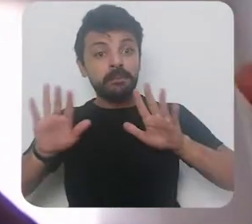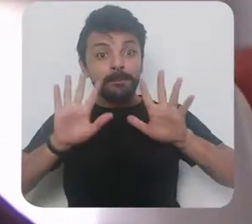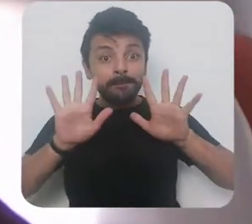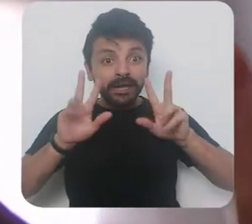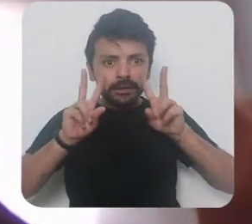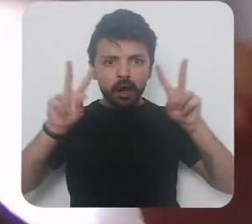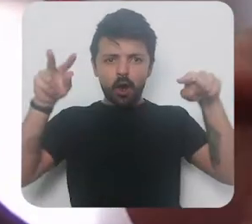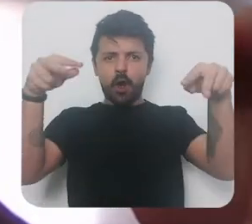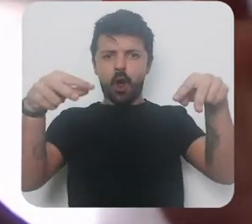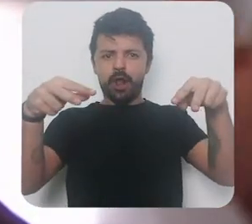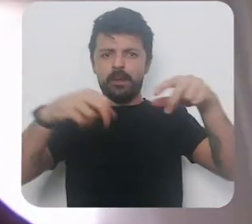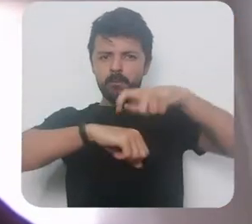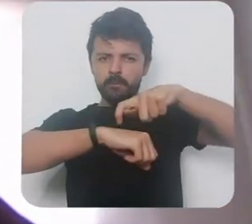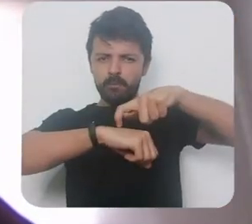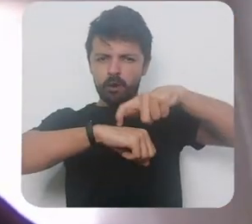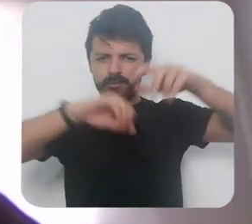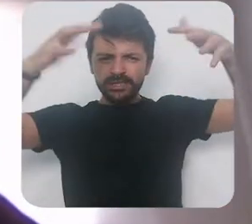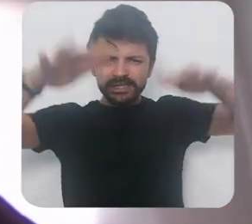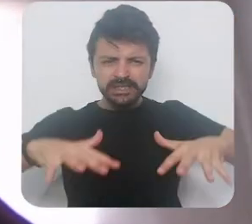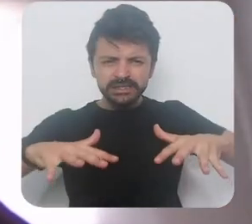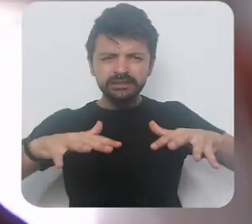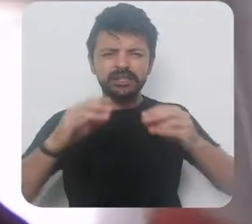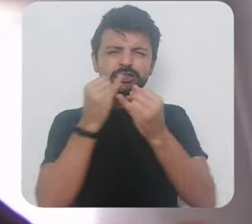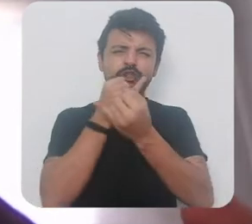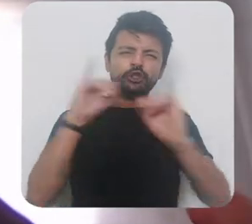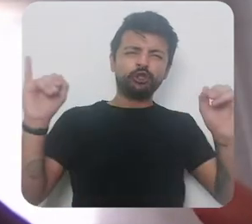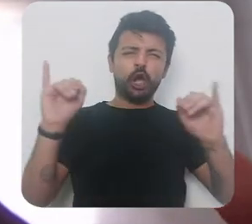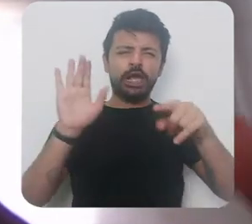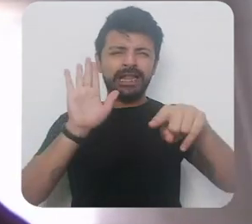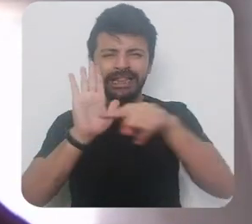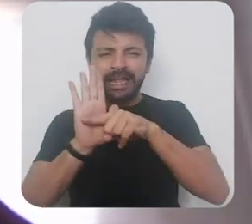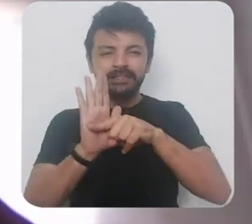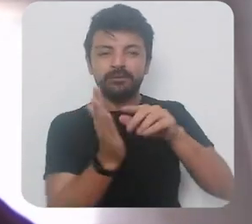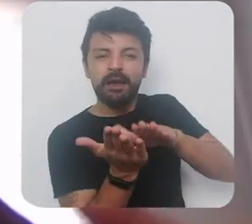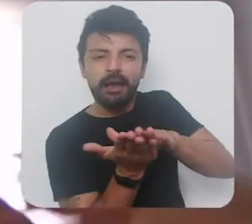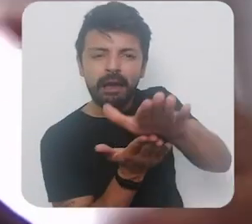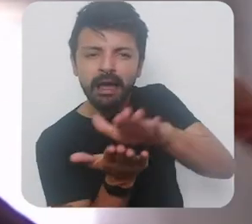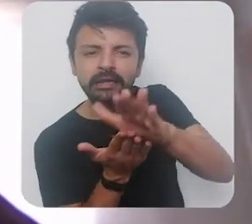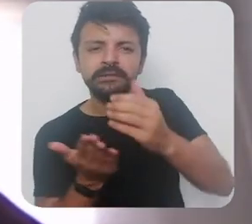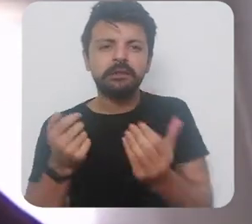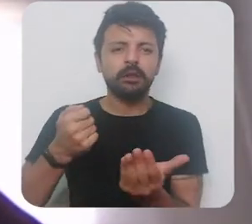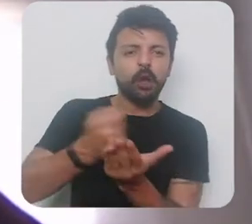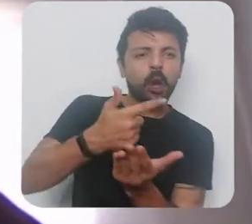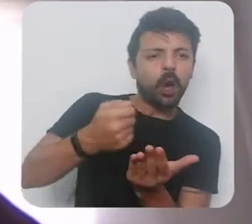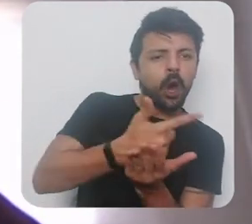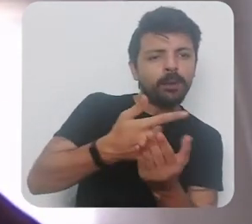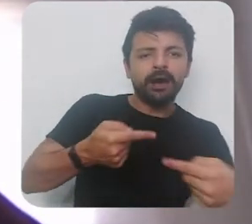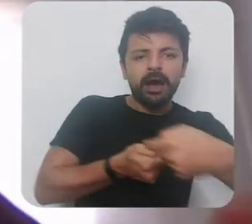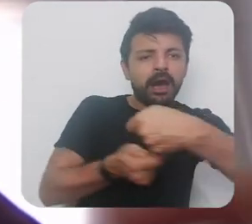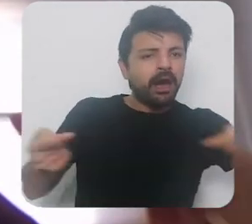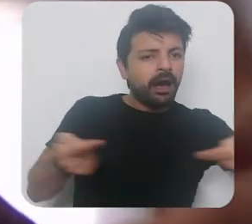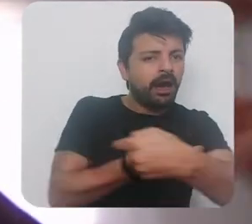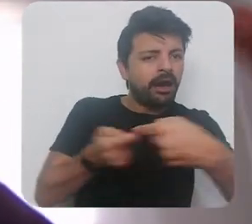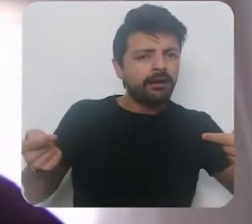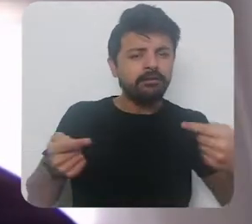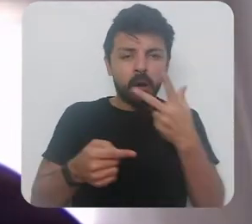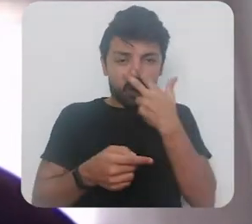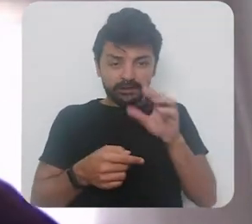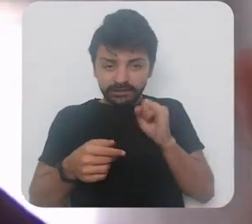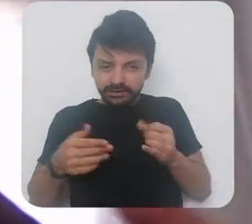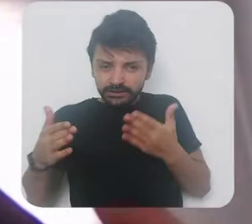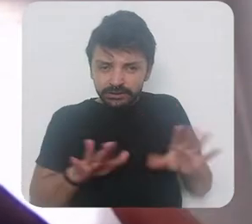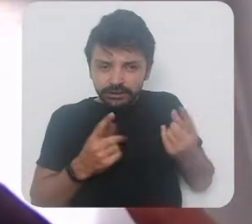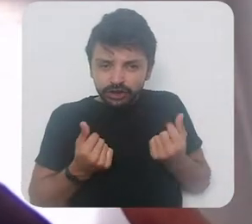do tamanho dessa crise a choque negativo de oferta choque negativo de demanda uma expansão de oferta monetária não deve